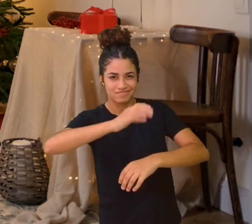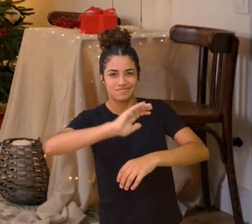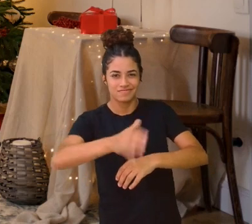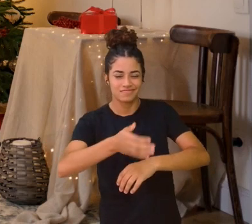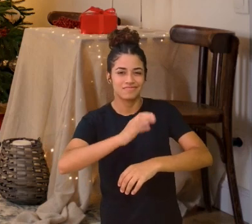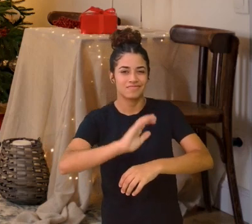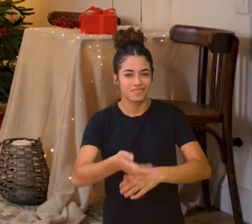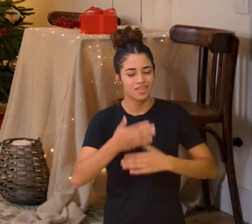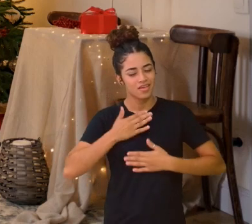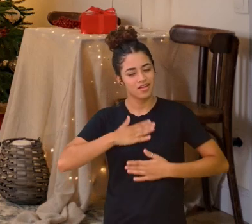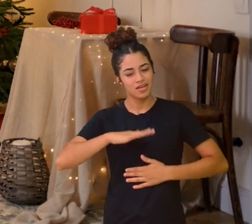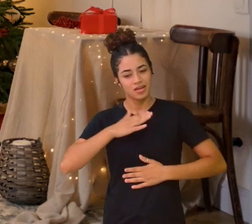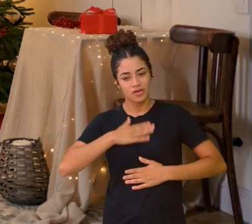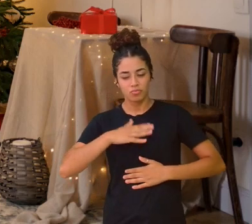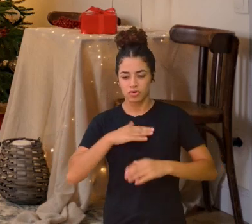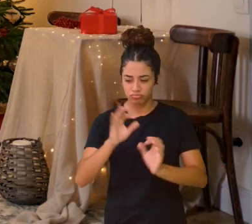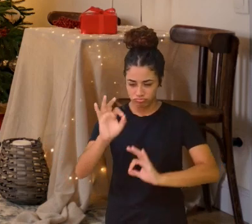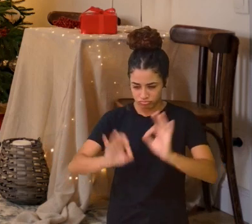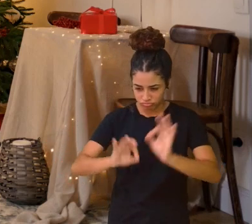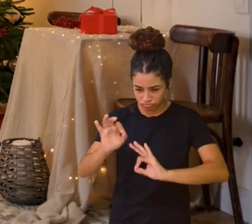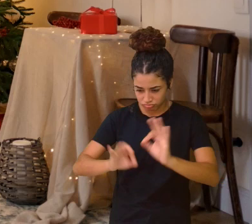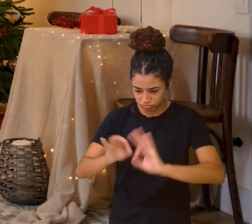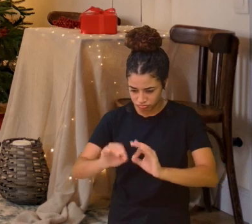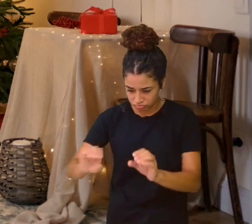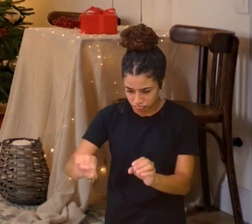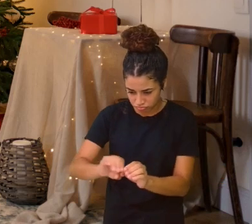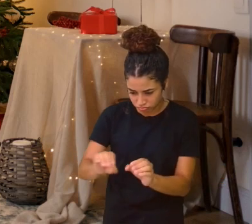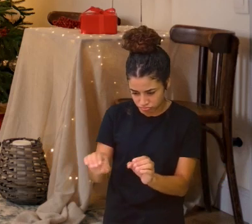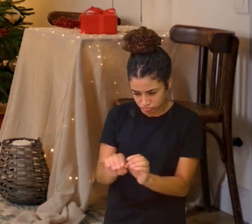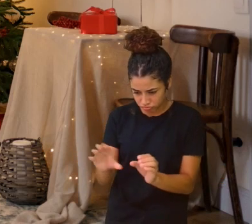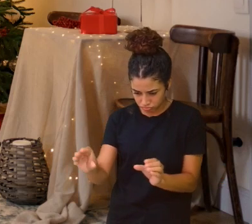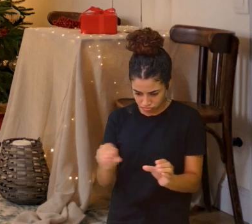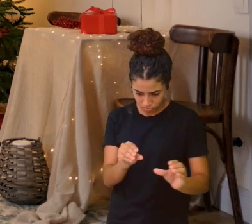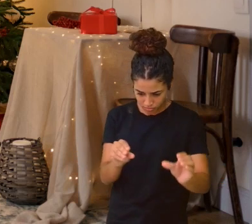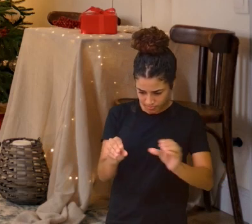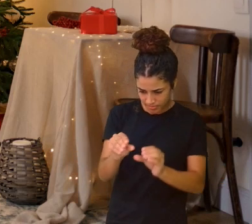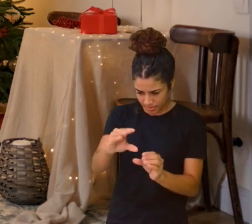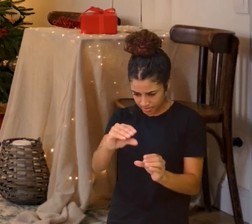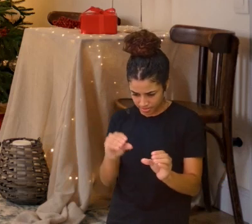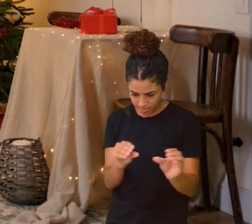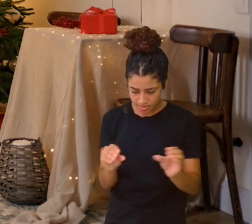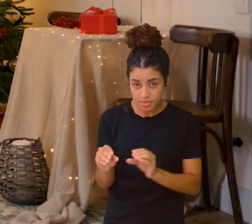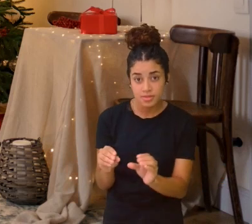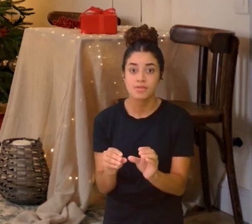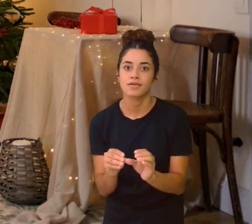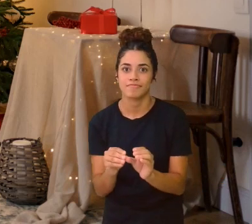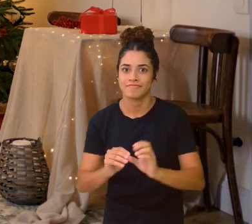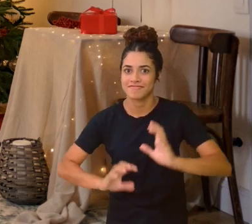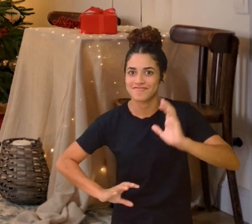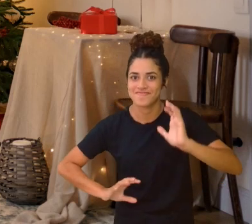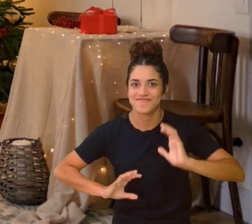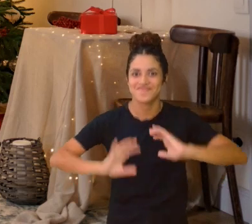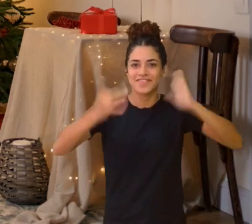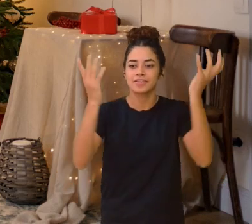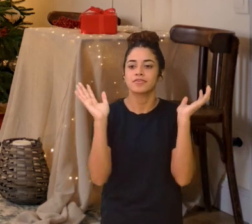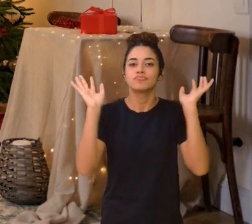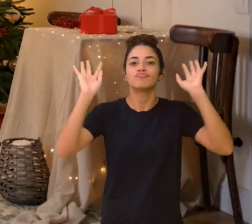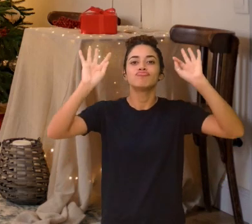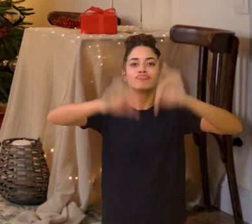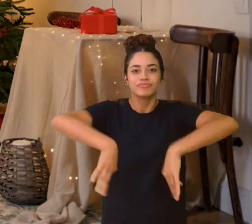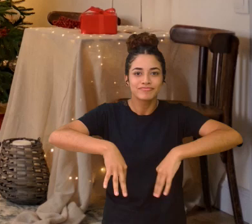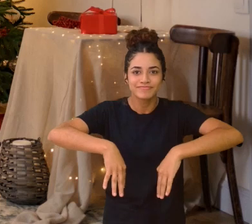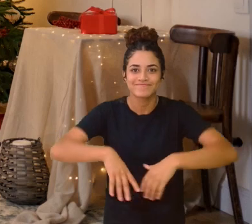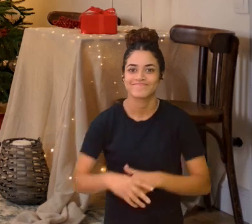foi logo consertando o pobre do bonequinho A festa então terminou